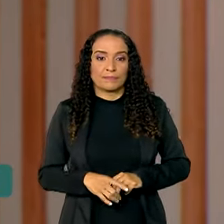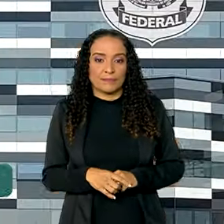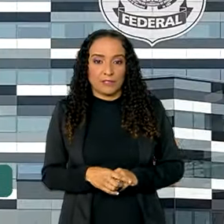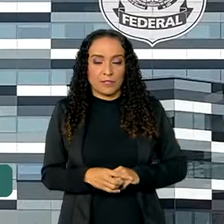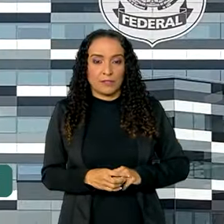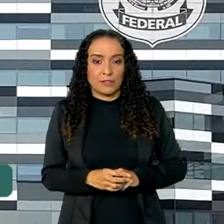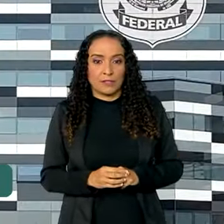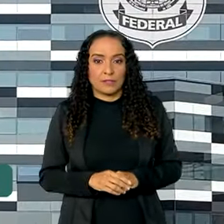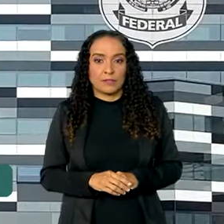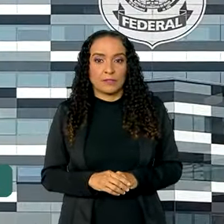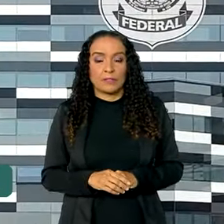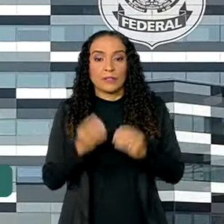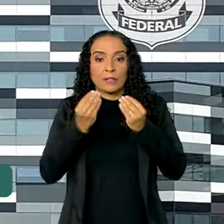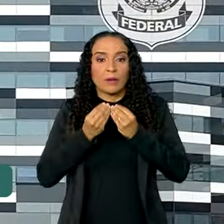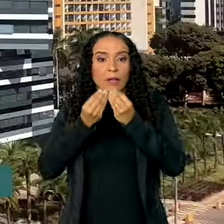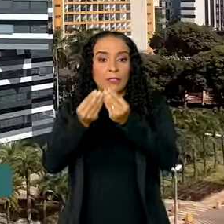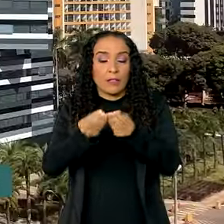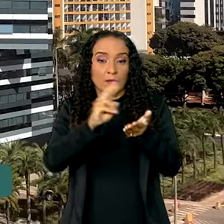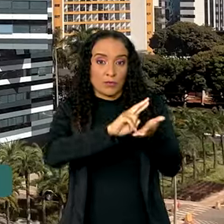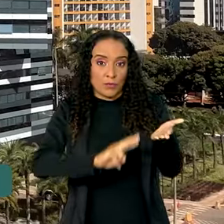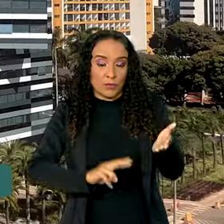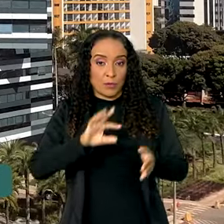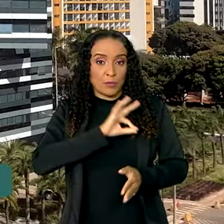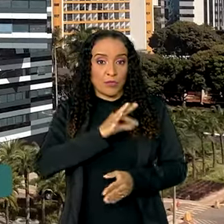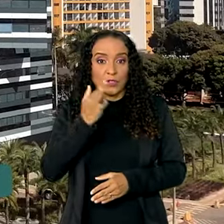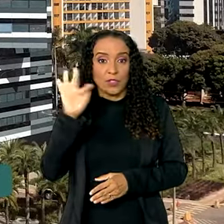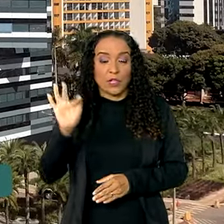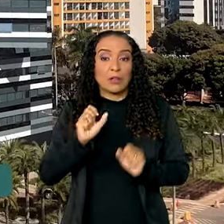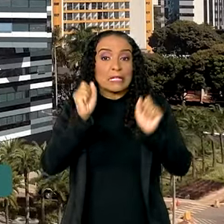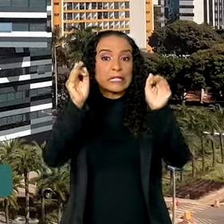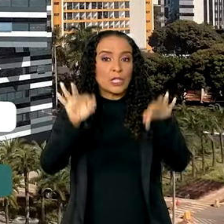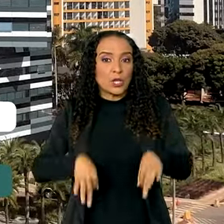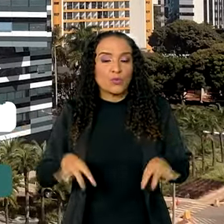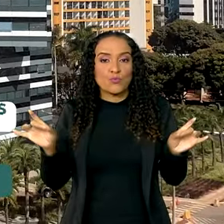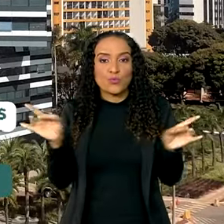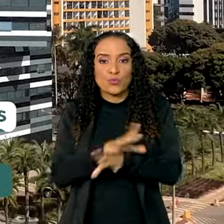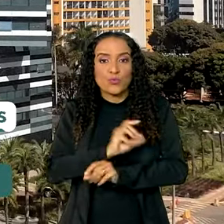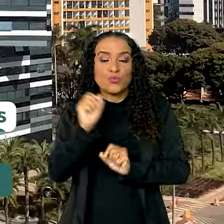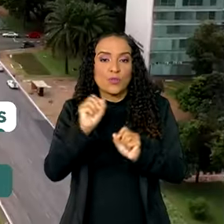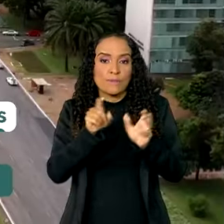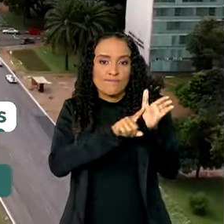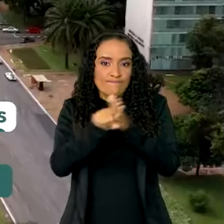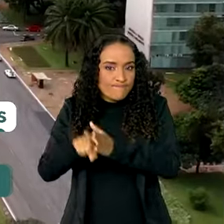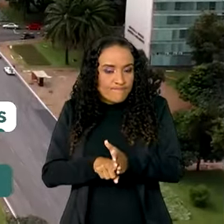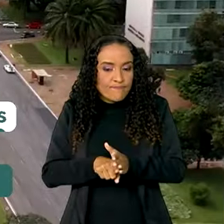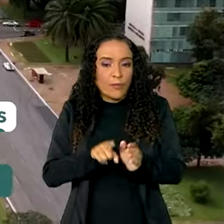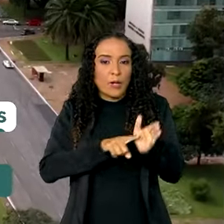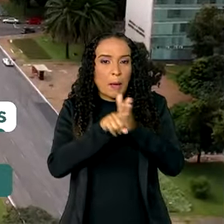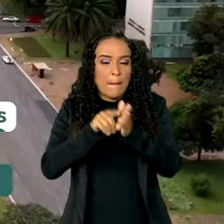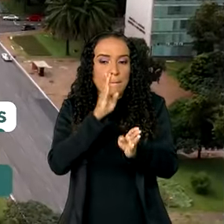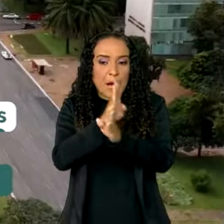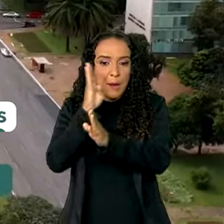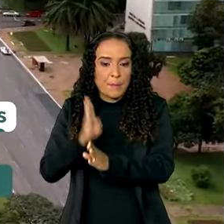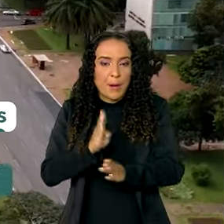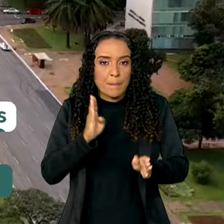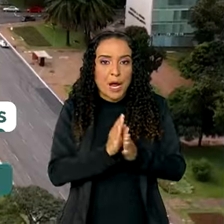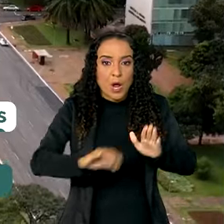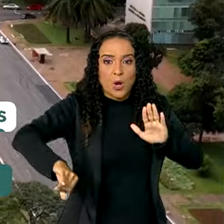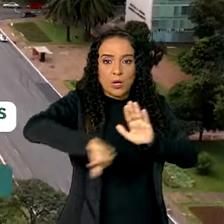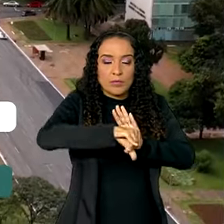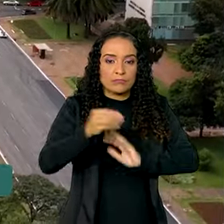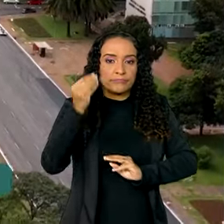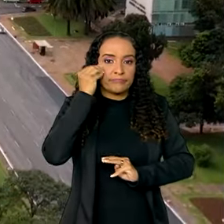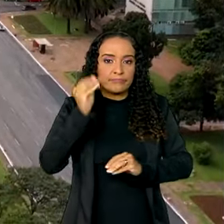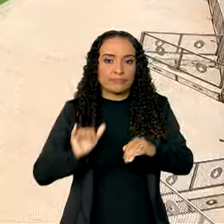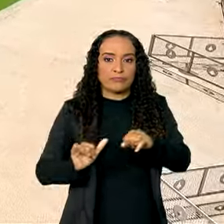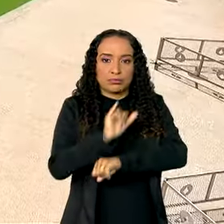Com a entrega do relatório, a Polícia Federal encerra as investigações que apuraram os crimes de tentativa de golpe